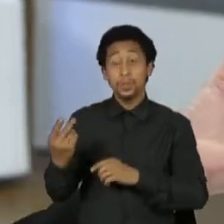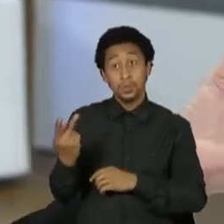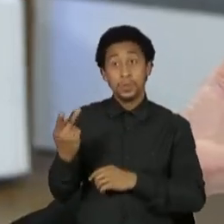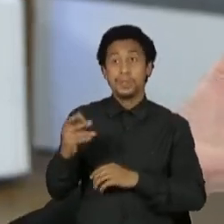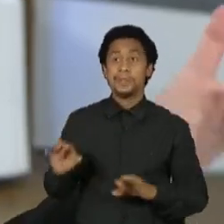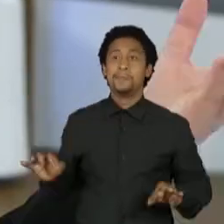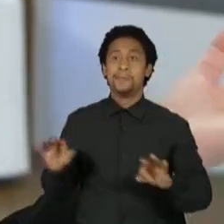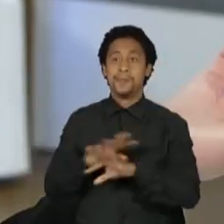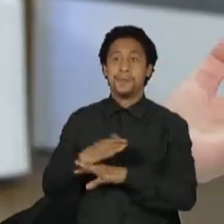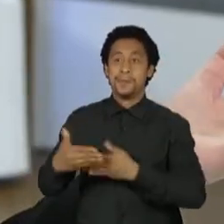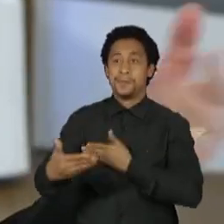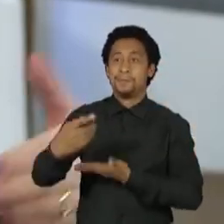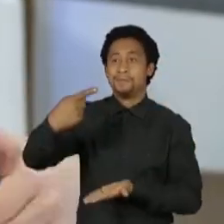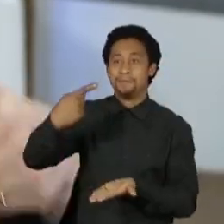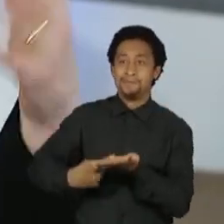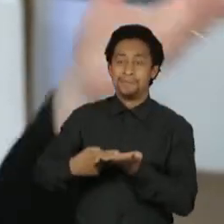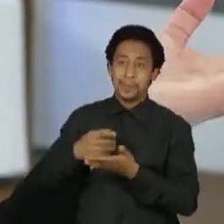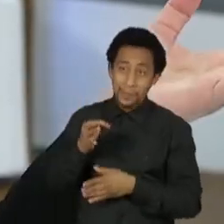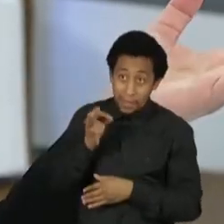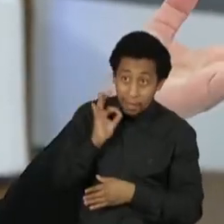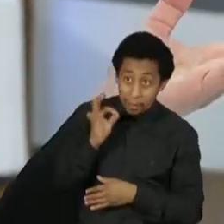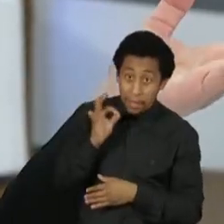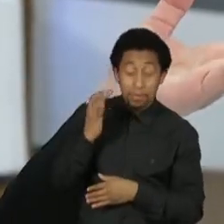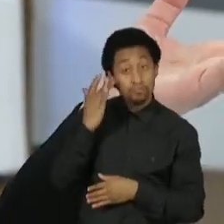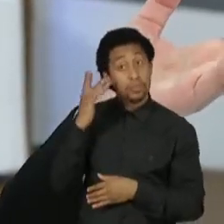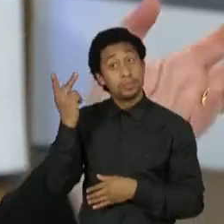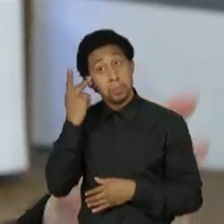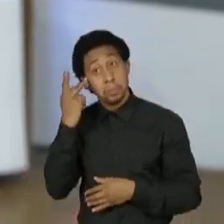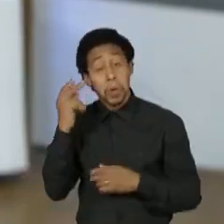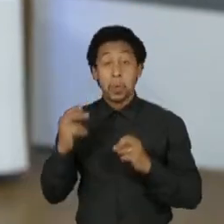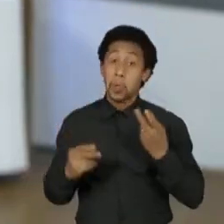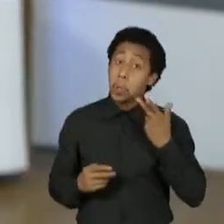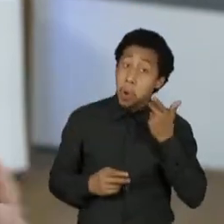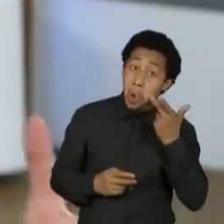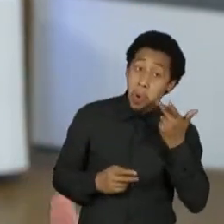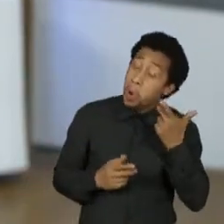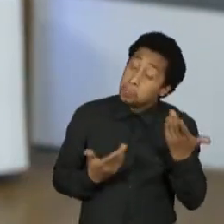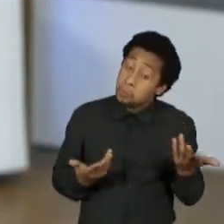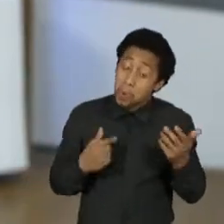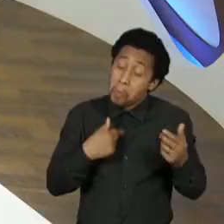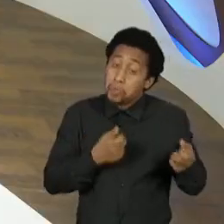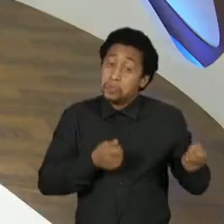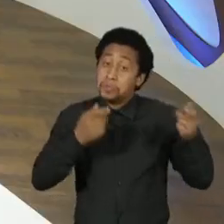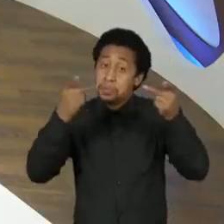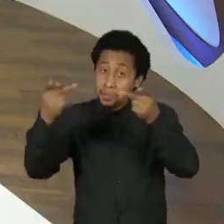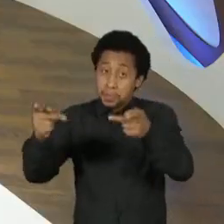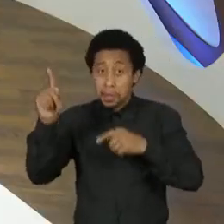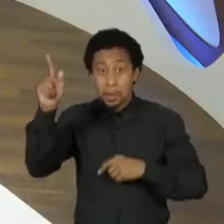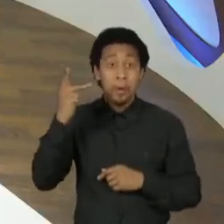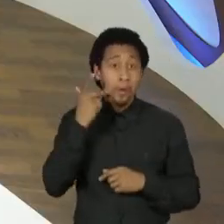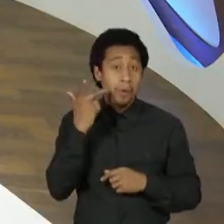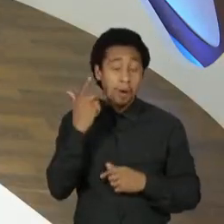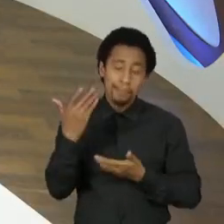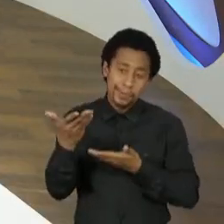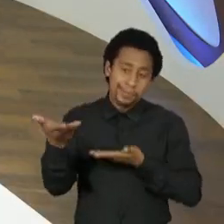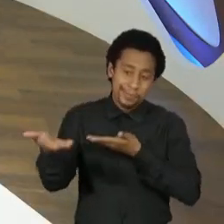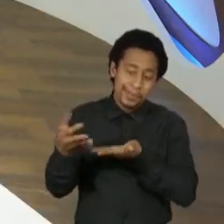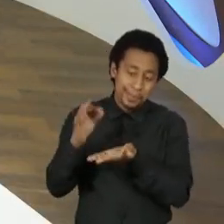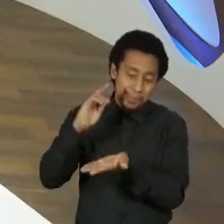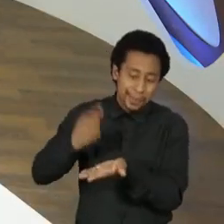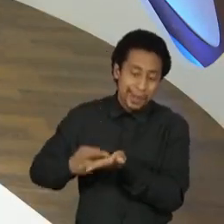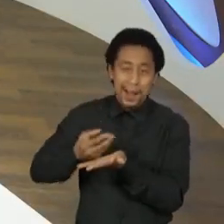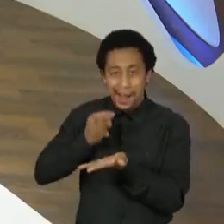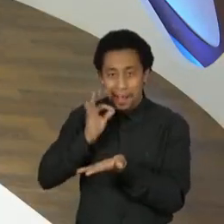para tomar um café em breve, não sei se vai ser em São Paulo ou no Ceará, quando eu for lá. Nós temos uma divergência que talvez seja intransponível.